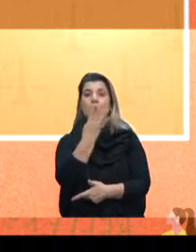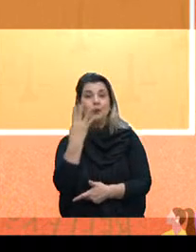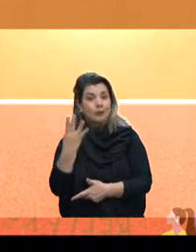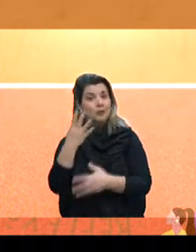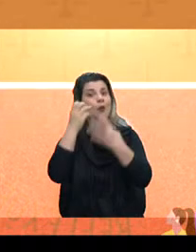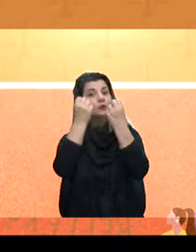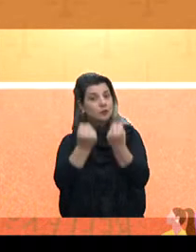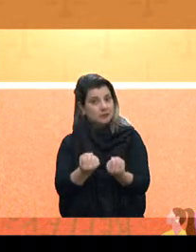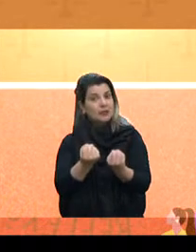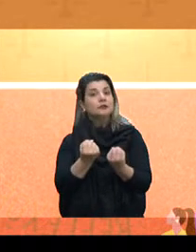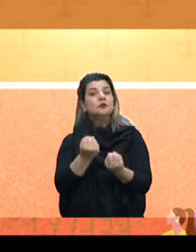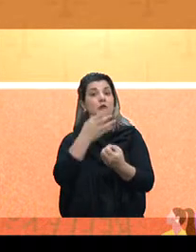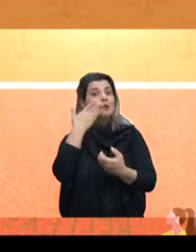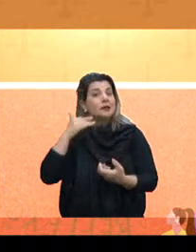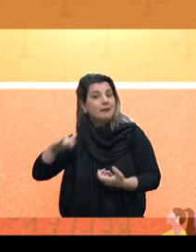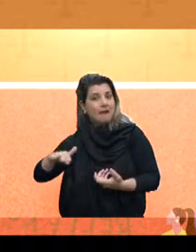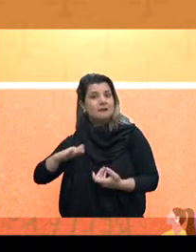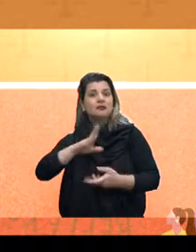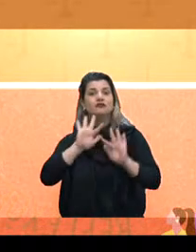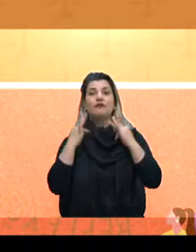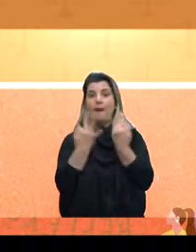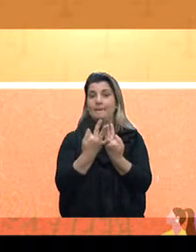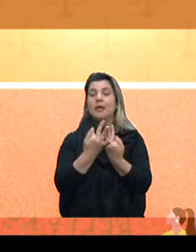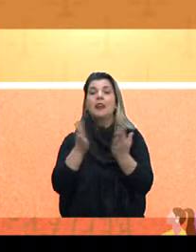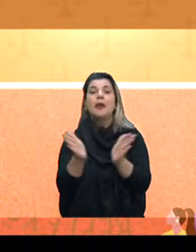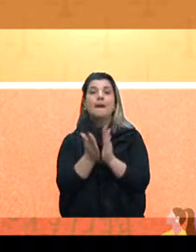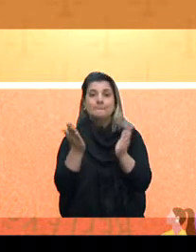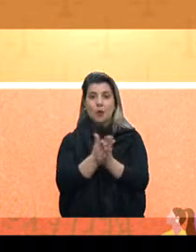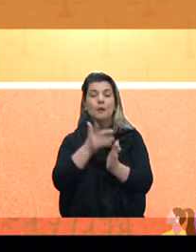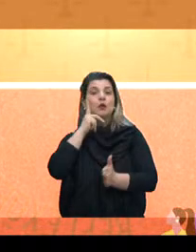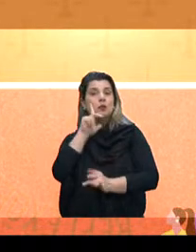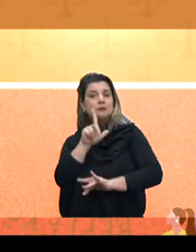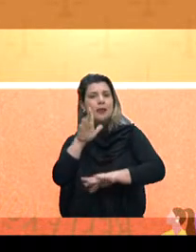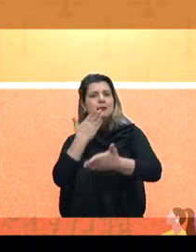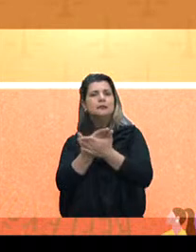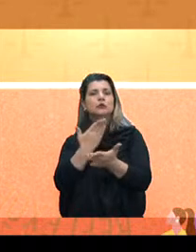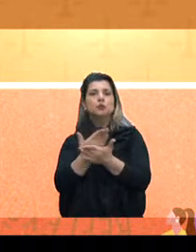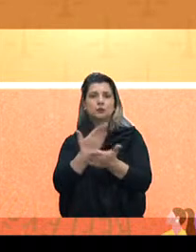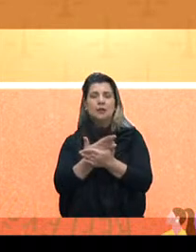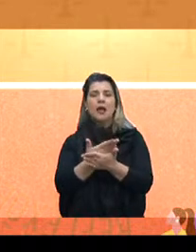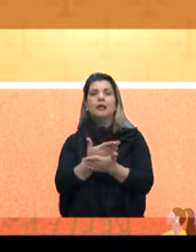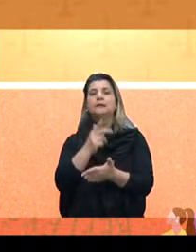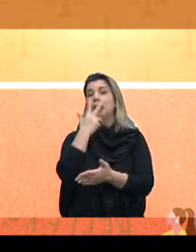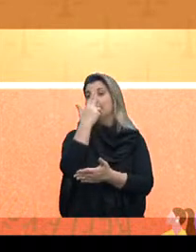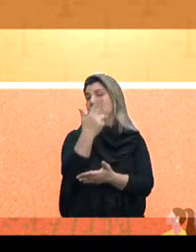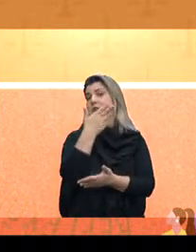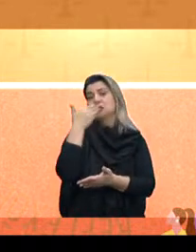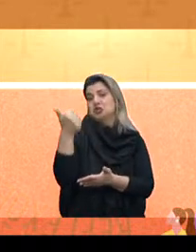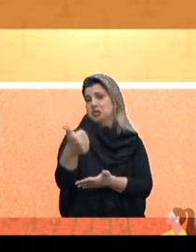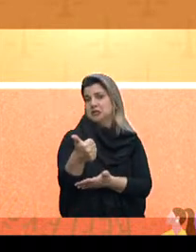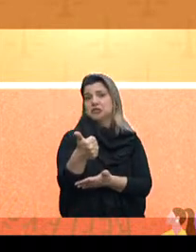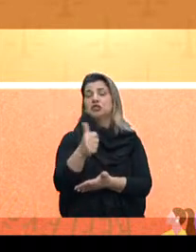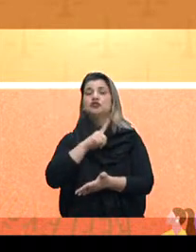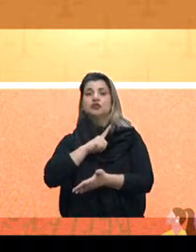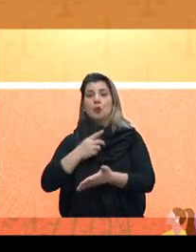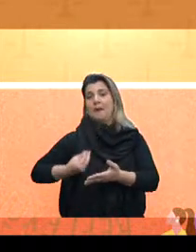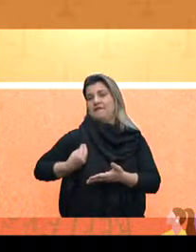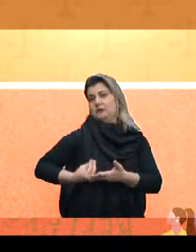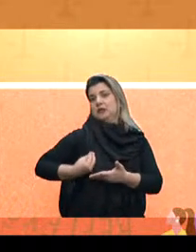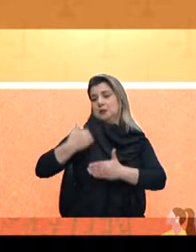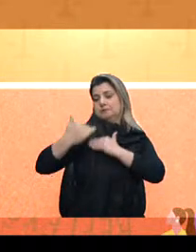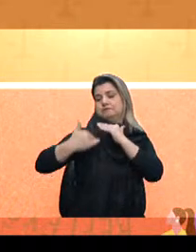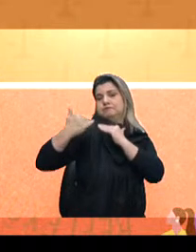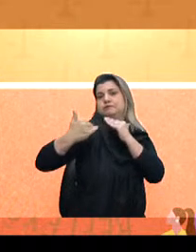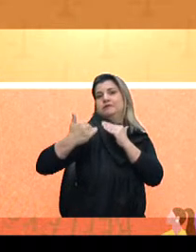concordam que uma criança de família pobre que consegue estudar tem a mesma chance de ter uma vida bem-sucedida do que uma criança nascida de uma